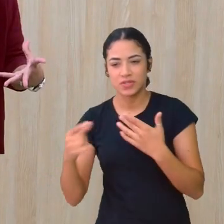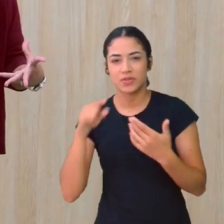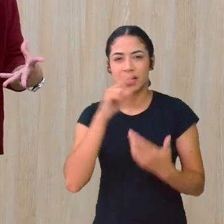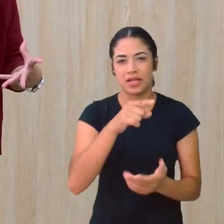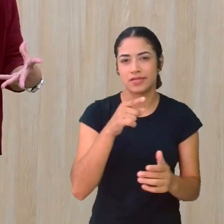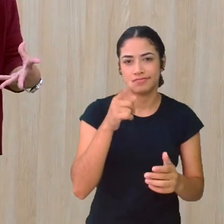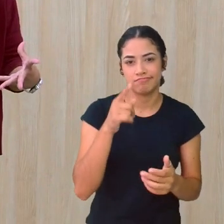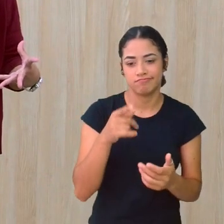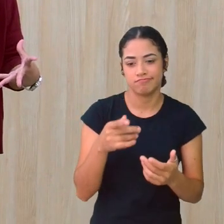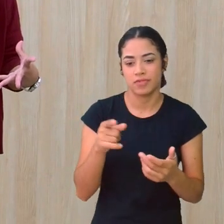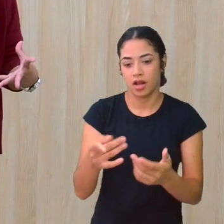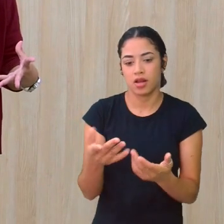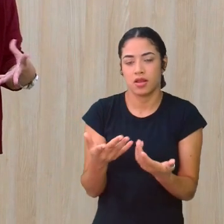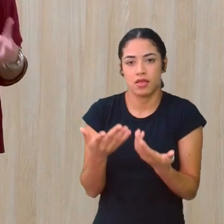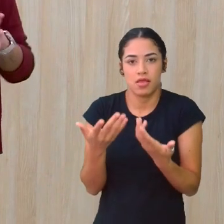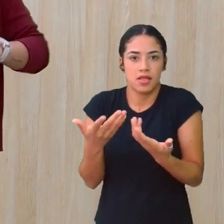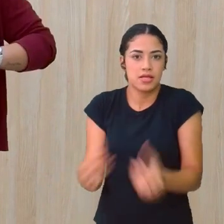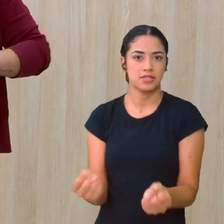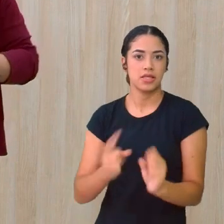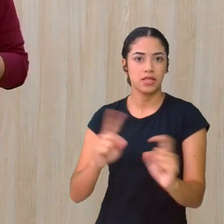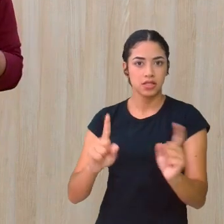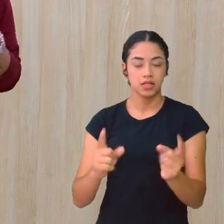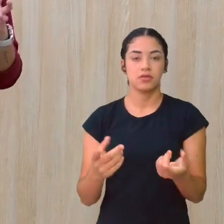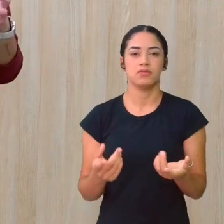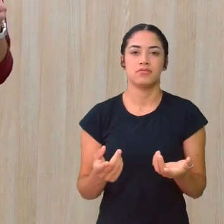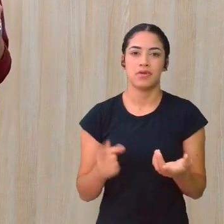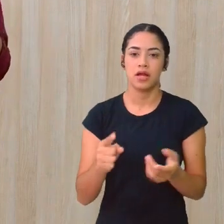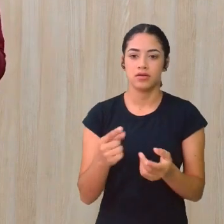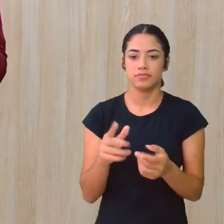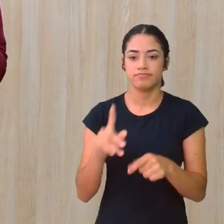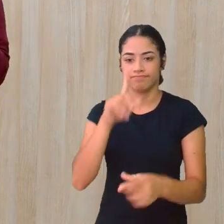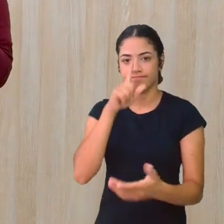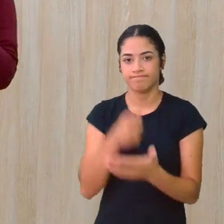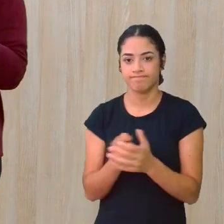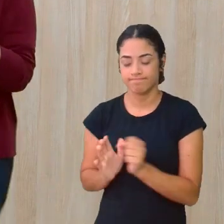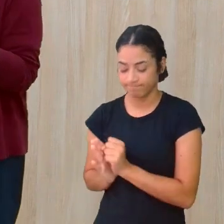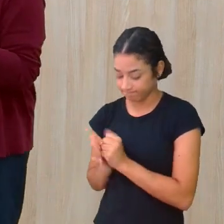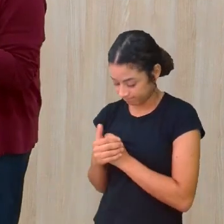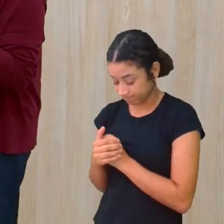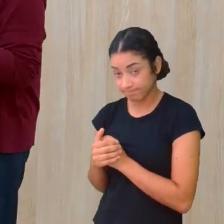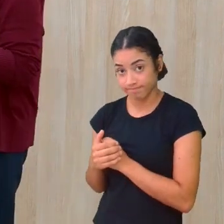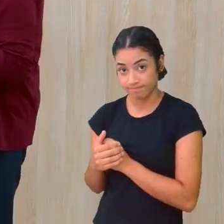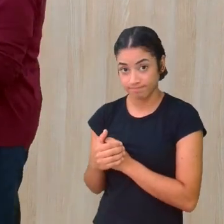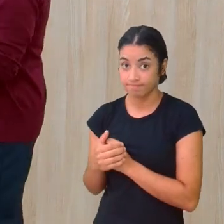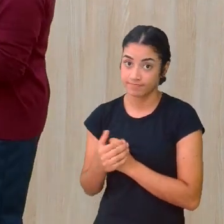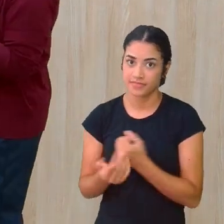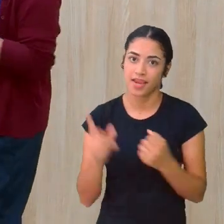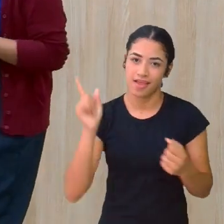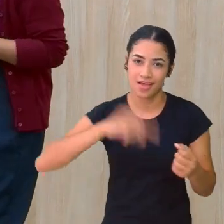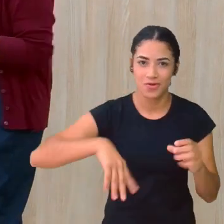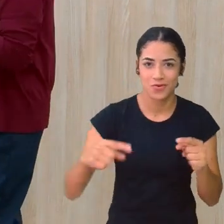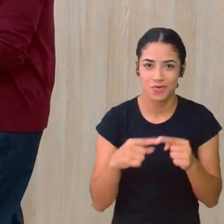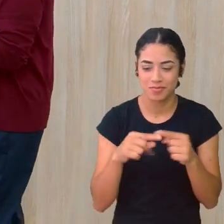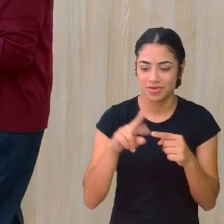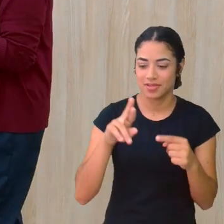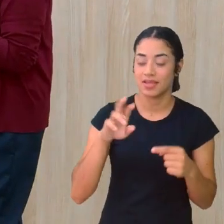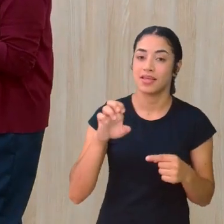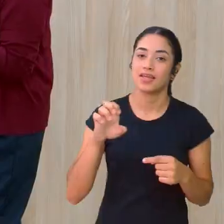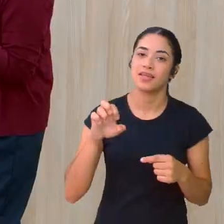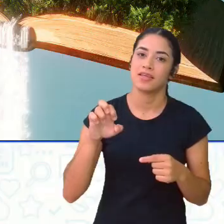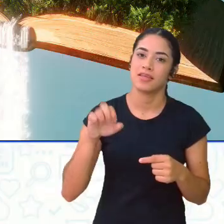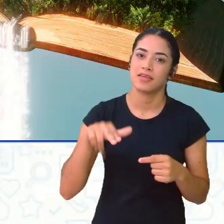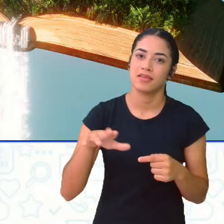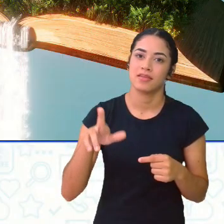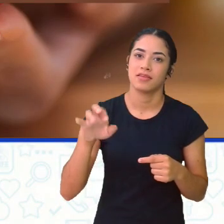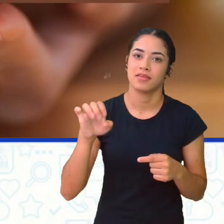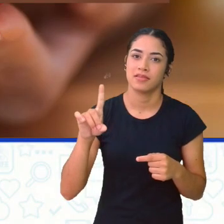E aí decidiu Se esconder Então esse aí É o nosso Enredo Por último Acho